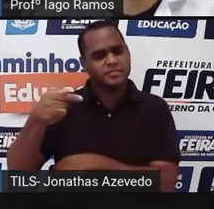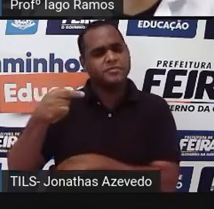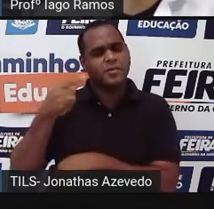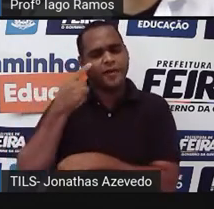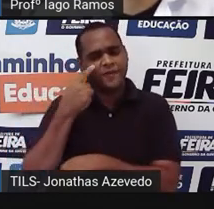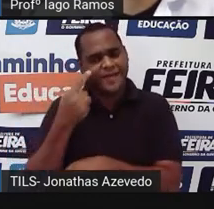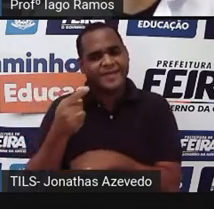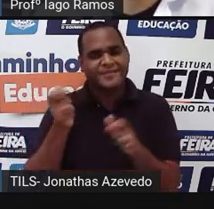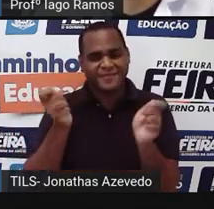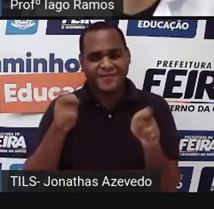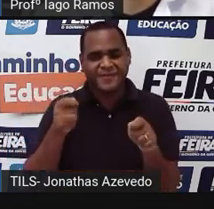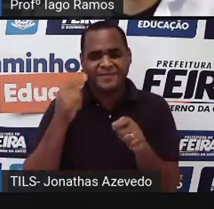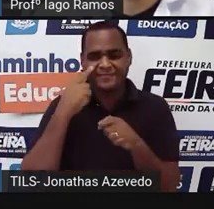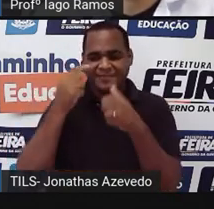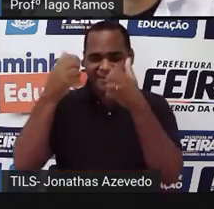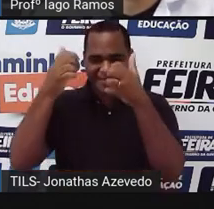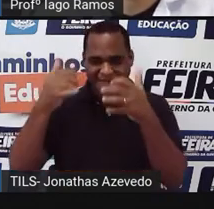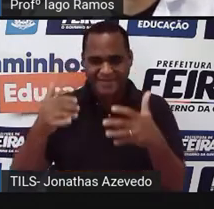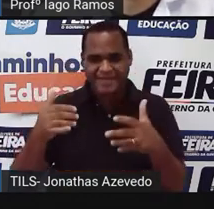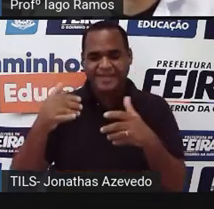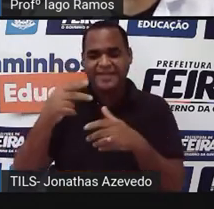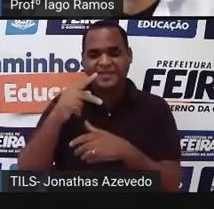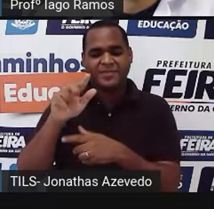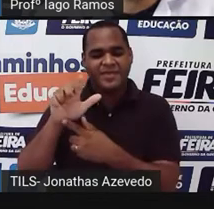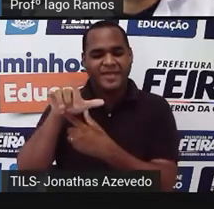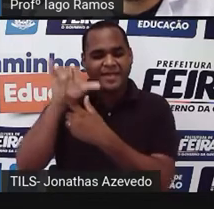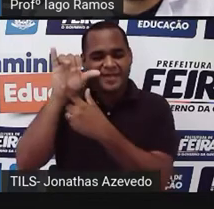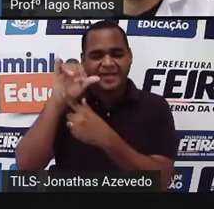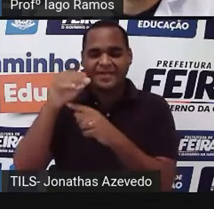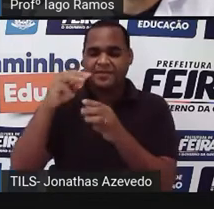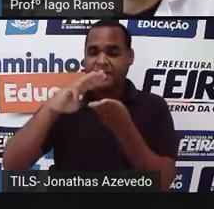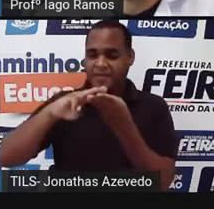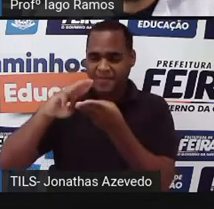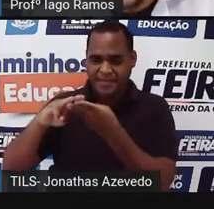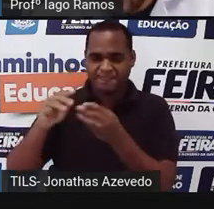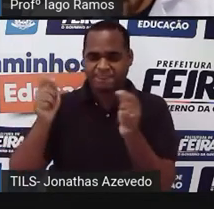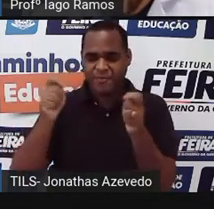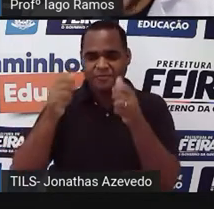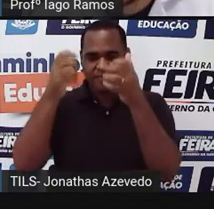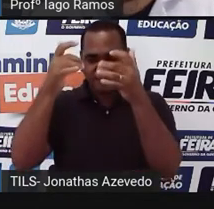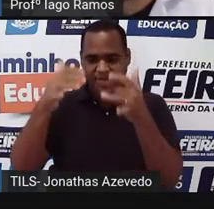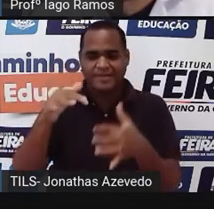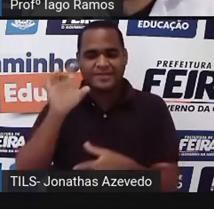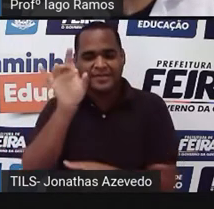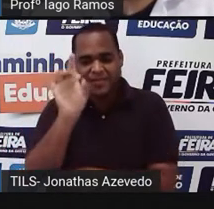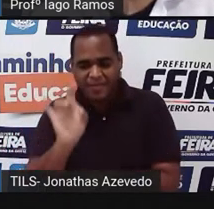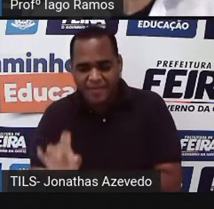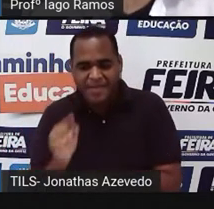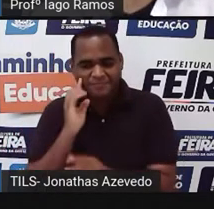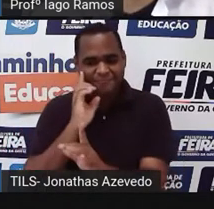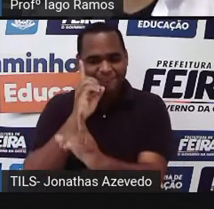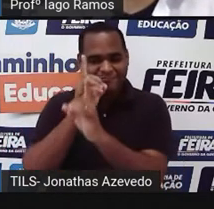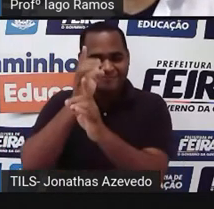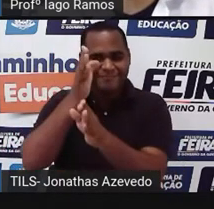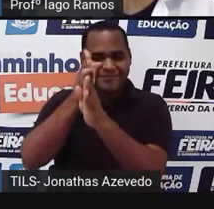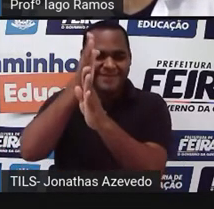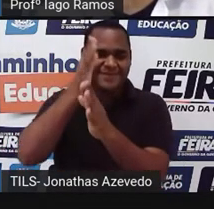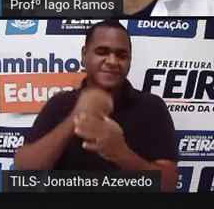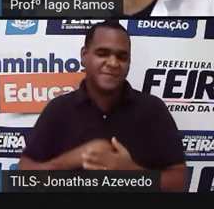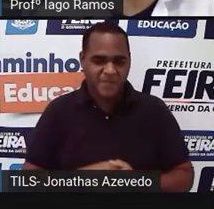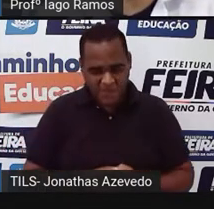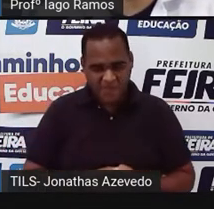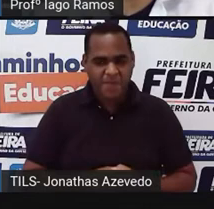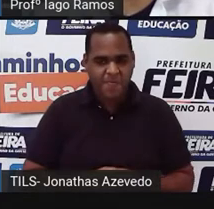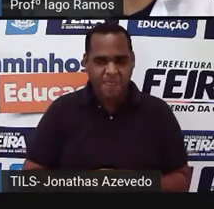pode ver lá no canal do YouTube da Secretaria de Educação de Feira de Santana. Tá bom? Então, eu queria